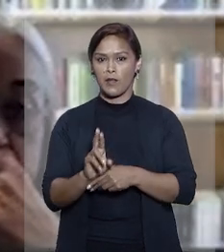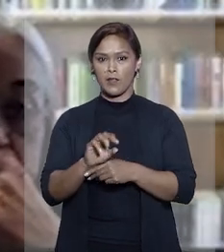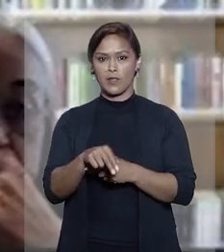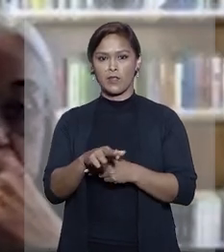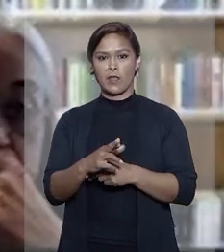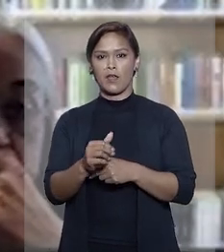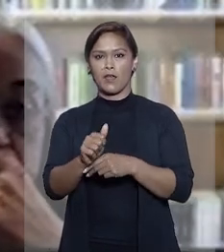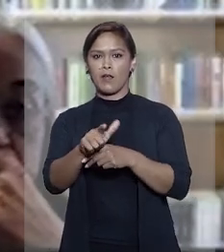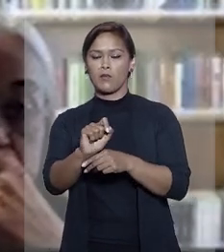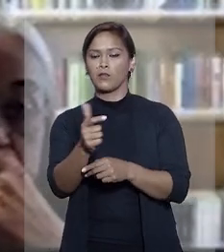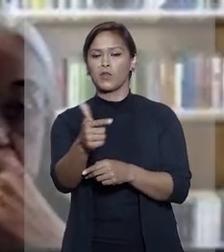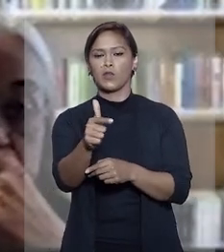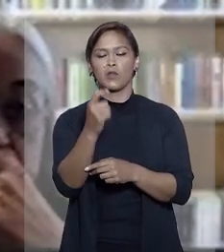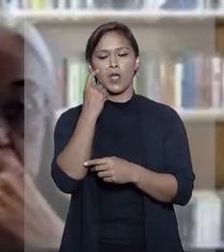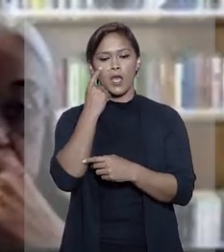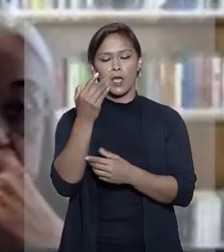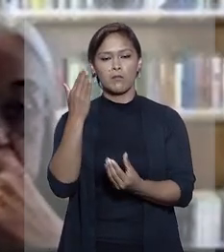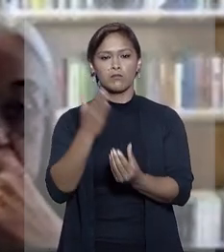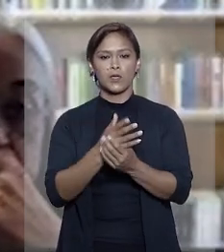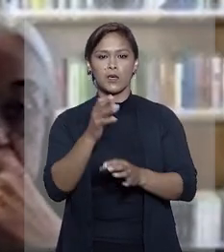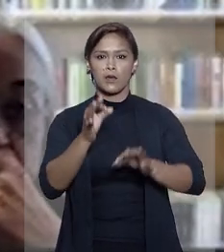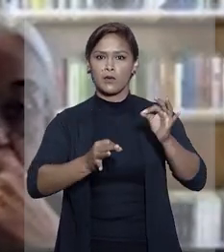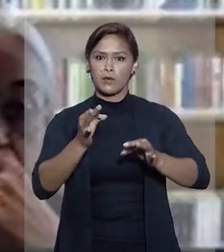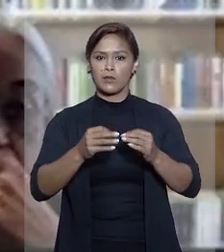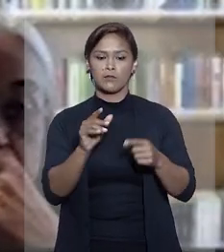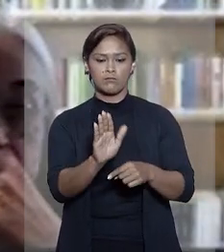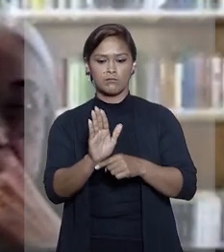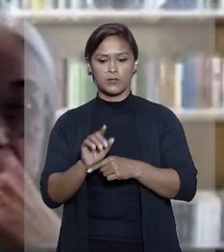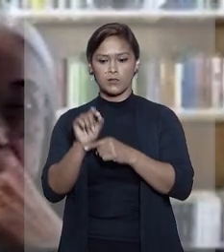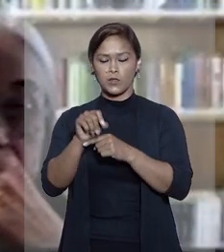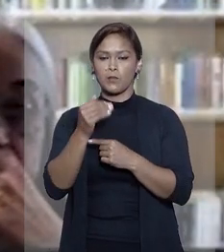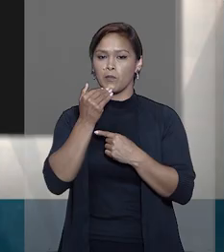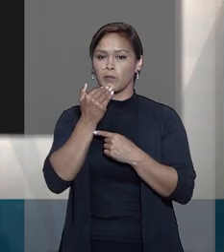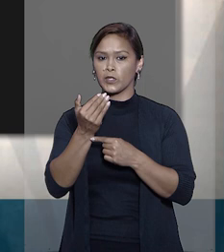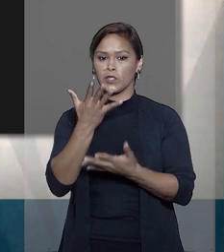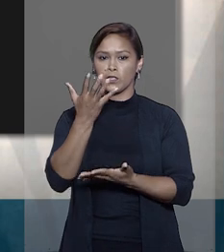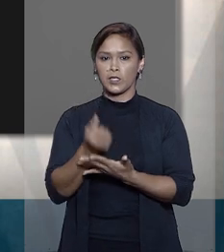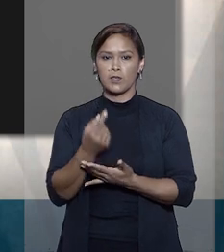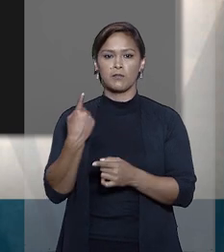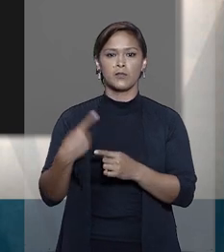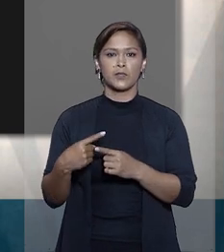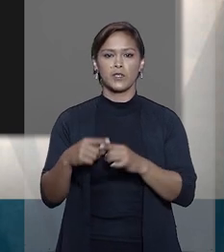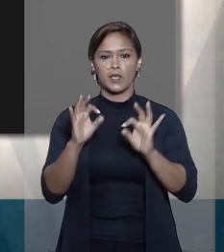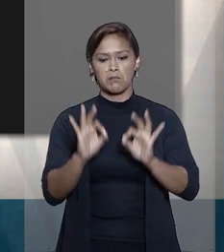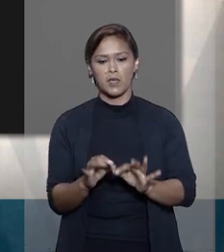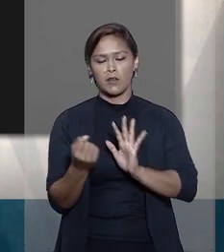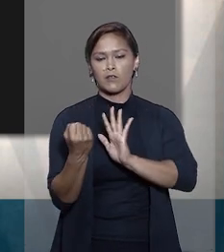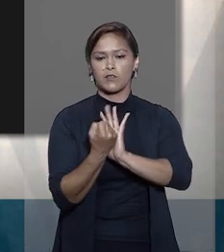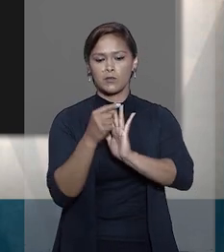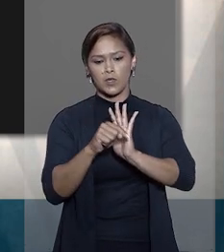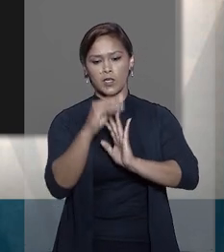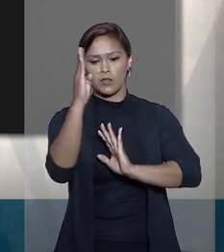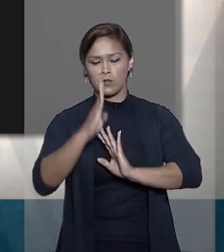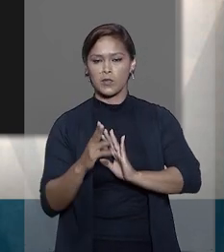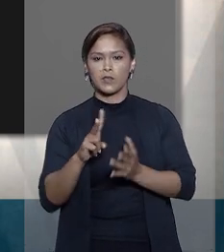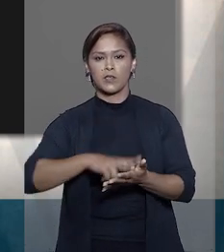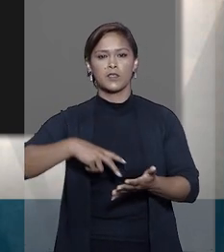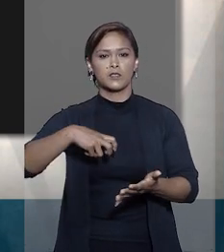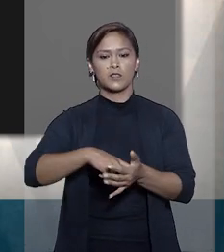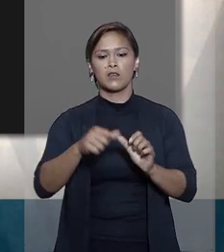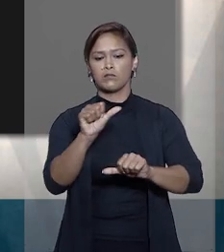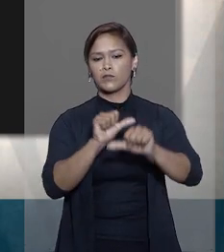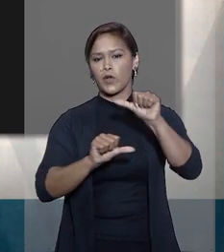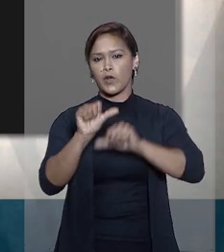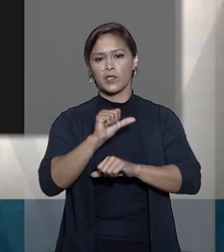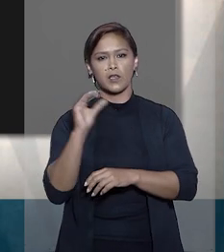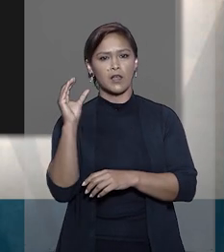Araújo, não há interesse processual que justifique o atendimento do pedido, pois, mesmo que fosse homologada, a sentença não